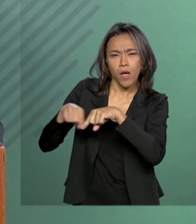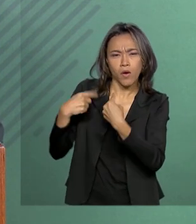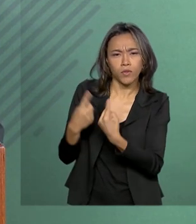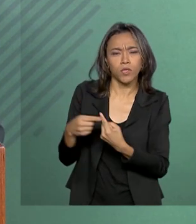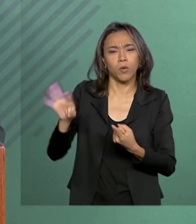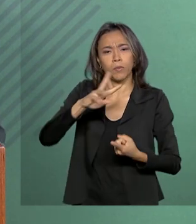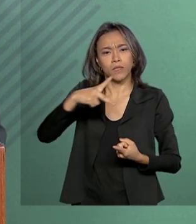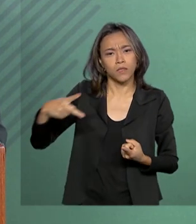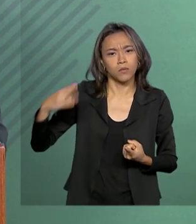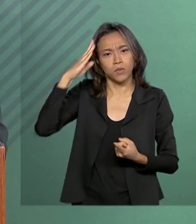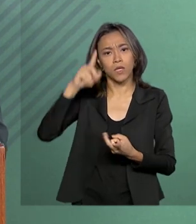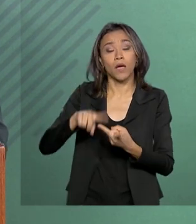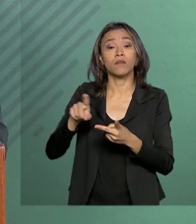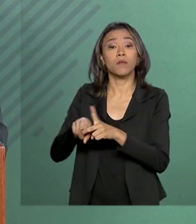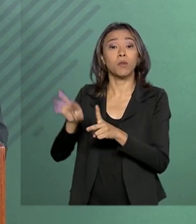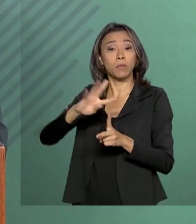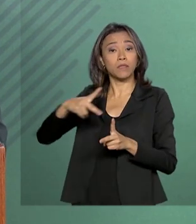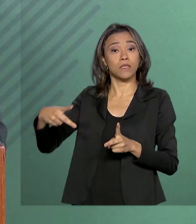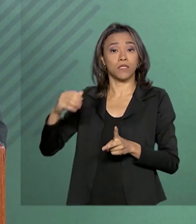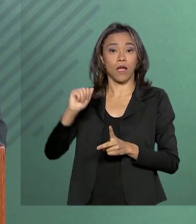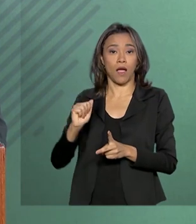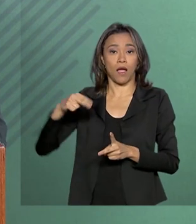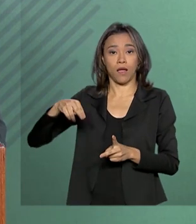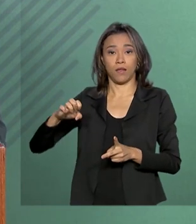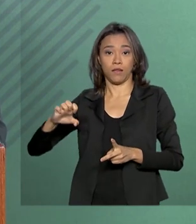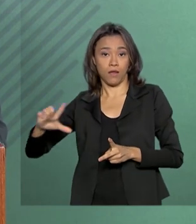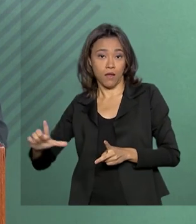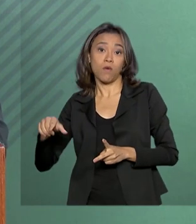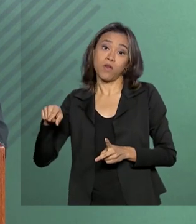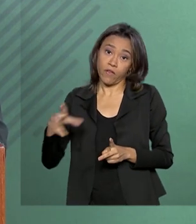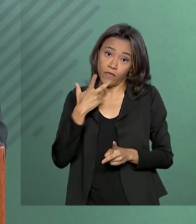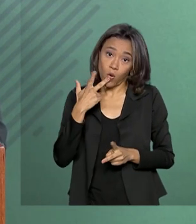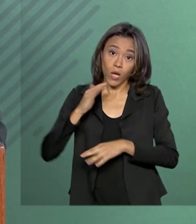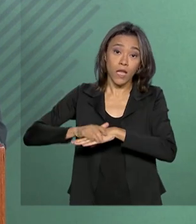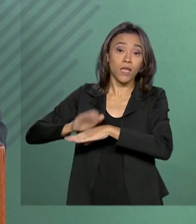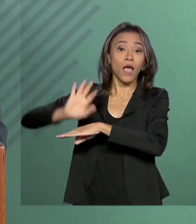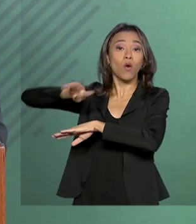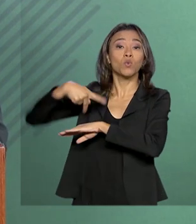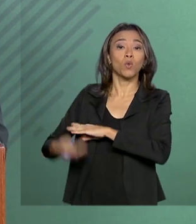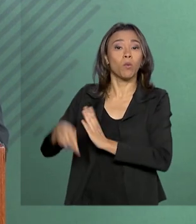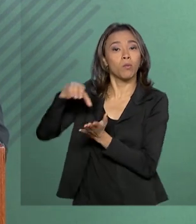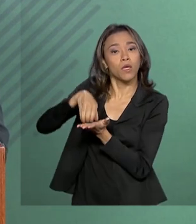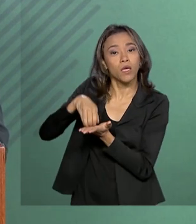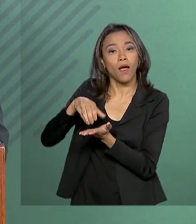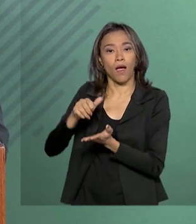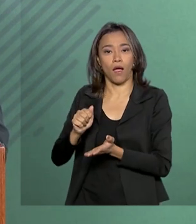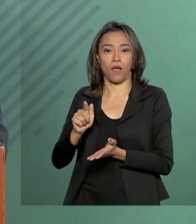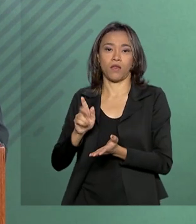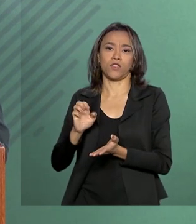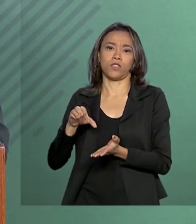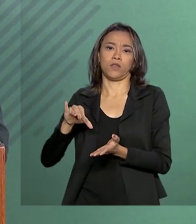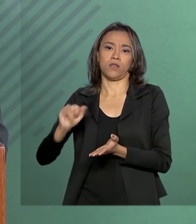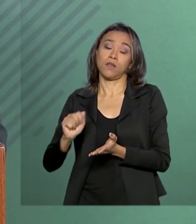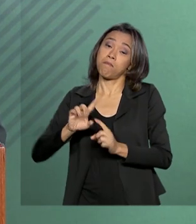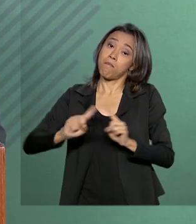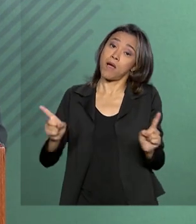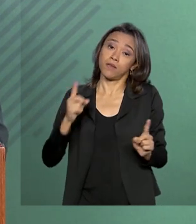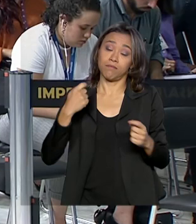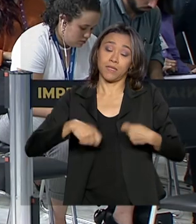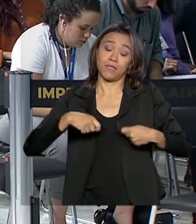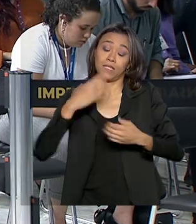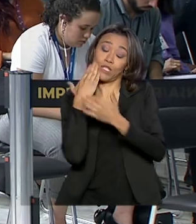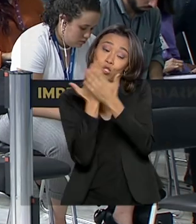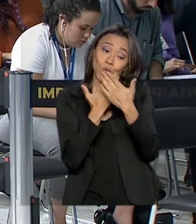ANEL no Palácio do Planalto. O porta-voz reafirmou a autonomia da agência, mas explicou que é preciso estudar alternativas